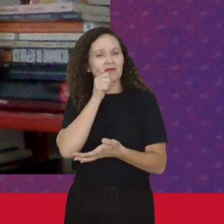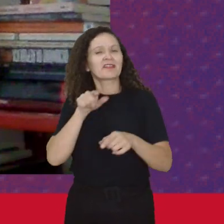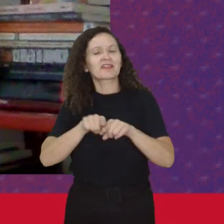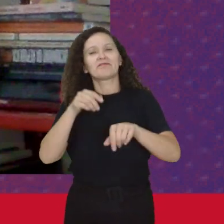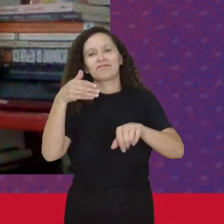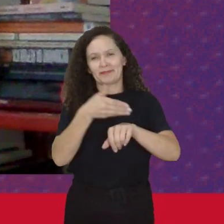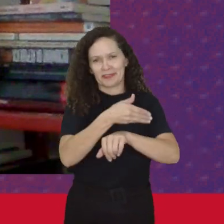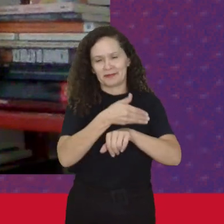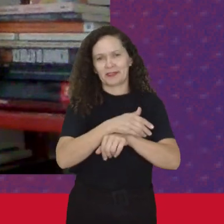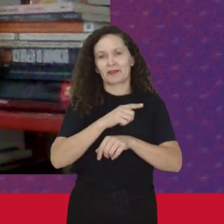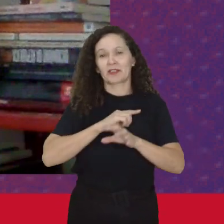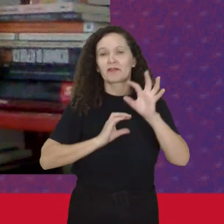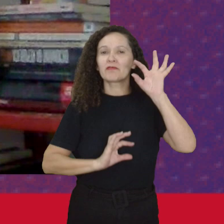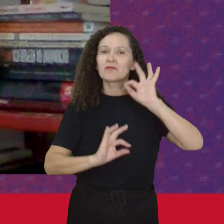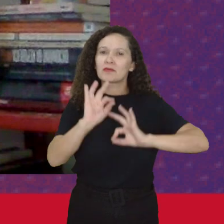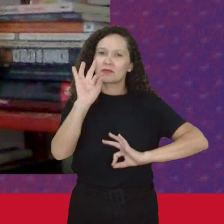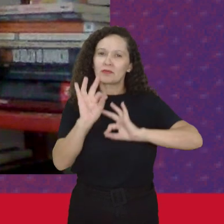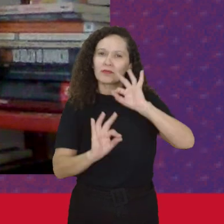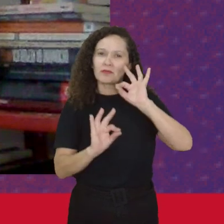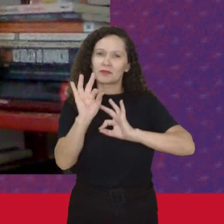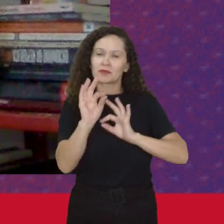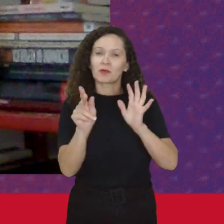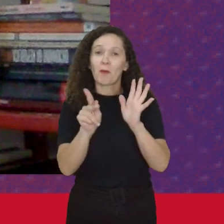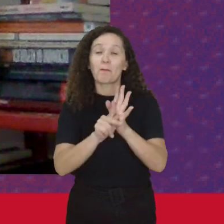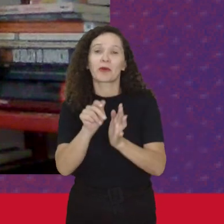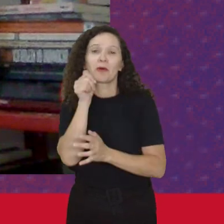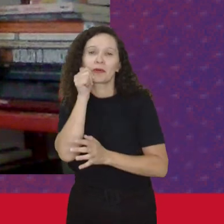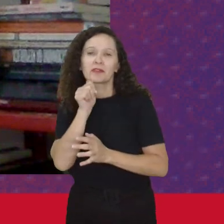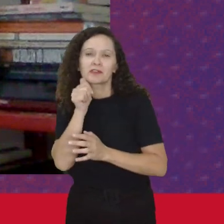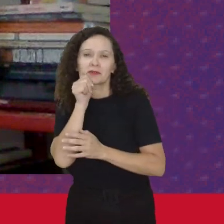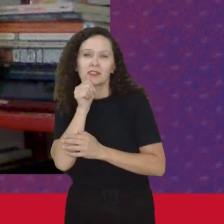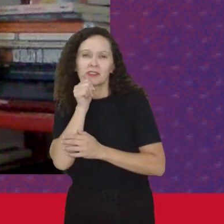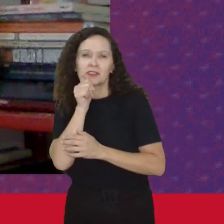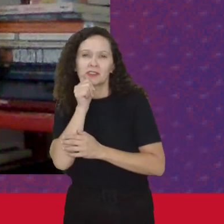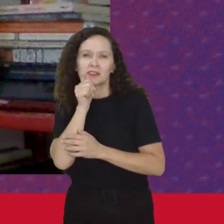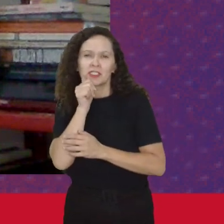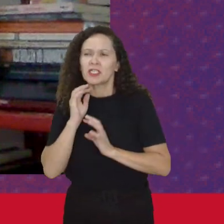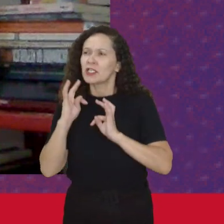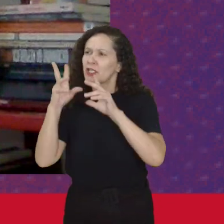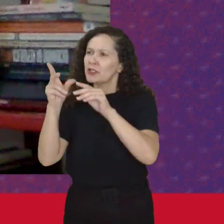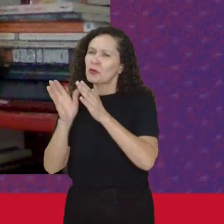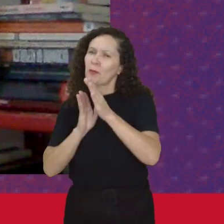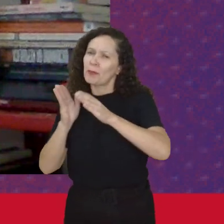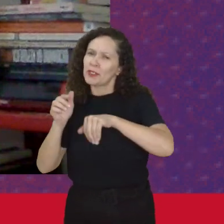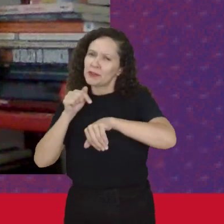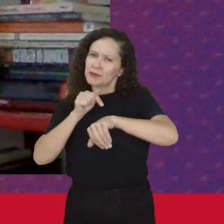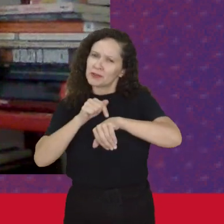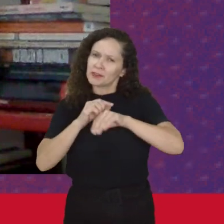Houve organização Própria Das mulheres Em todos Esses processos Não sem